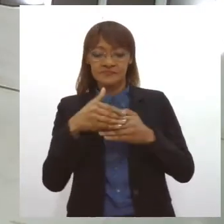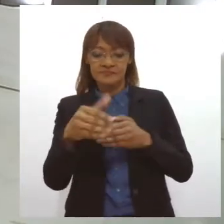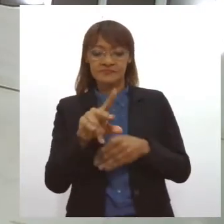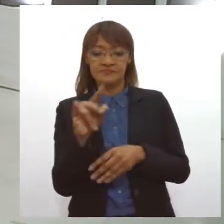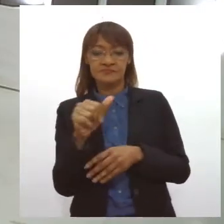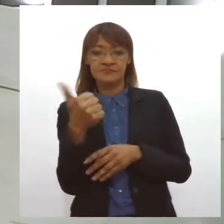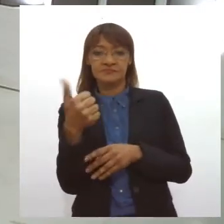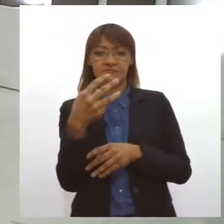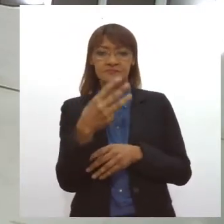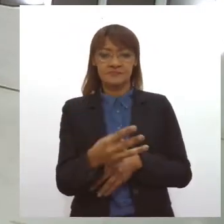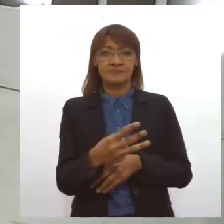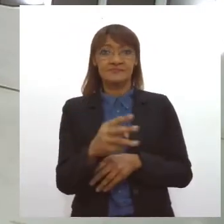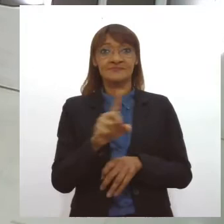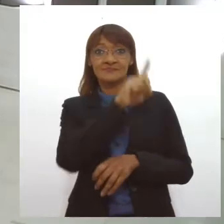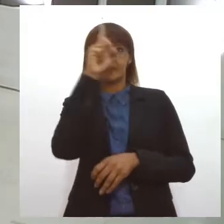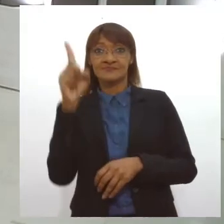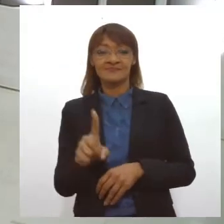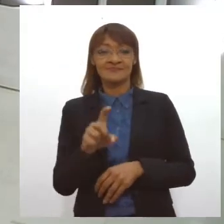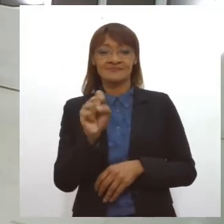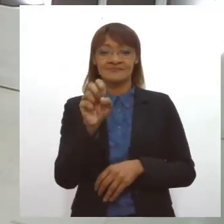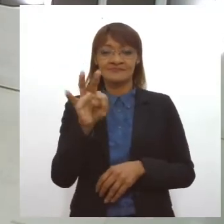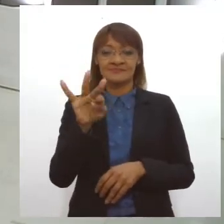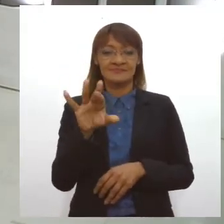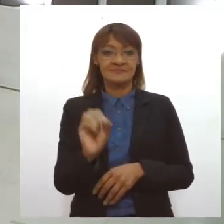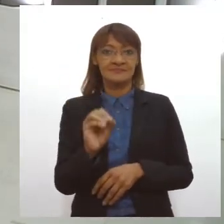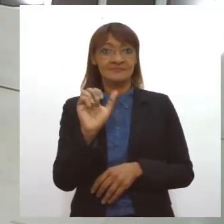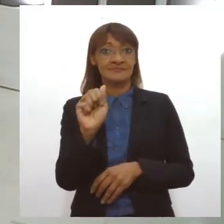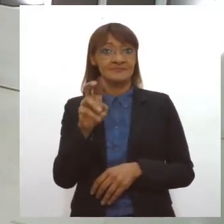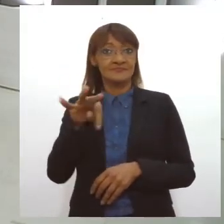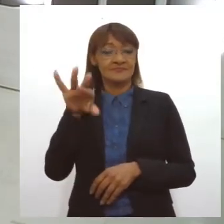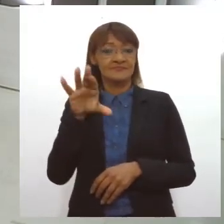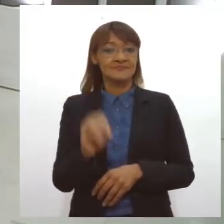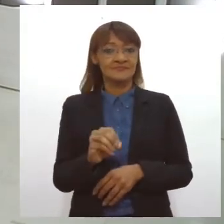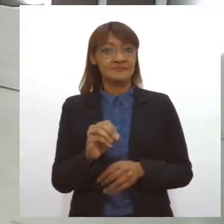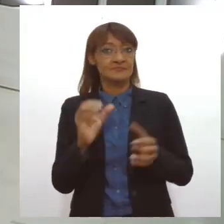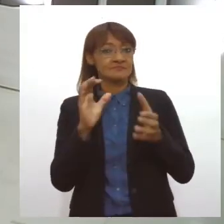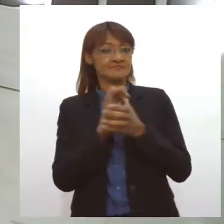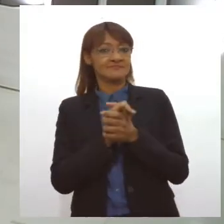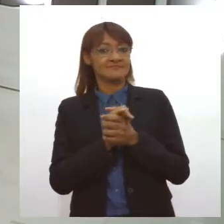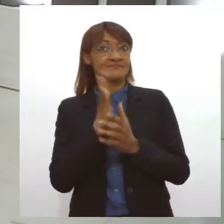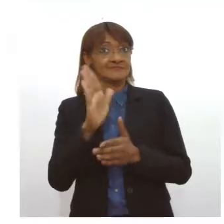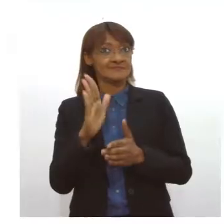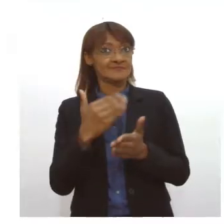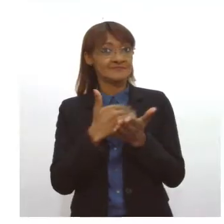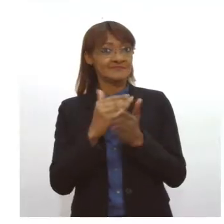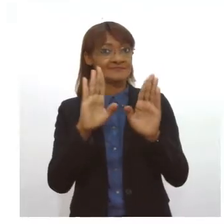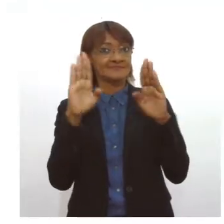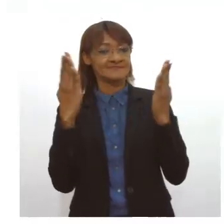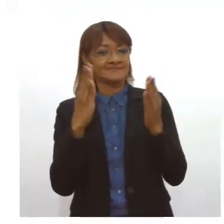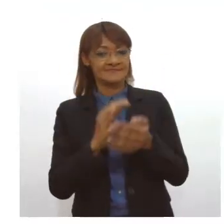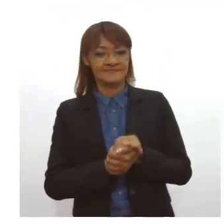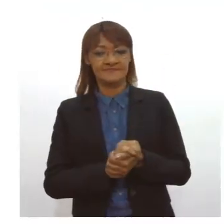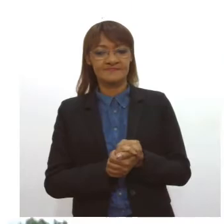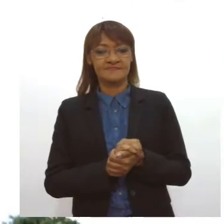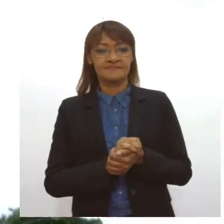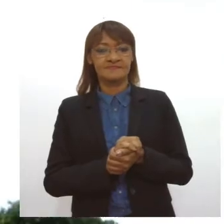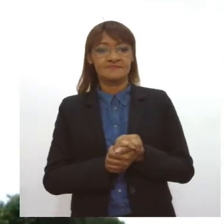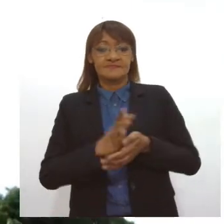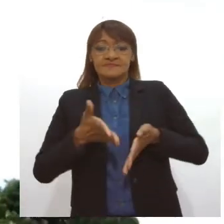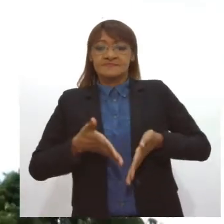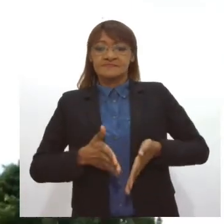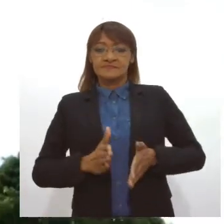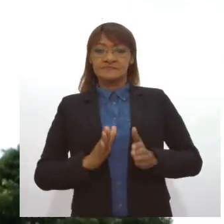de junho, é o dia de Santo Antônio, o santo casamenteiro. Em Aracaju, as celebrações já começaram. Nascido em